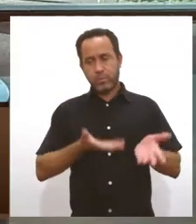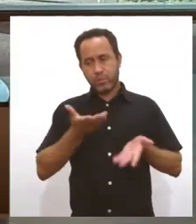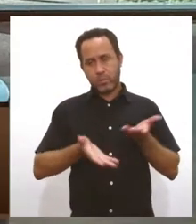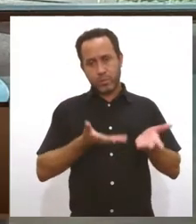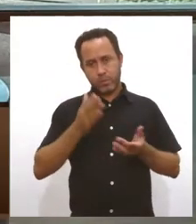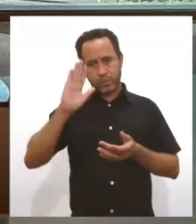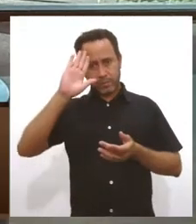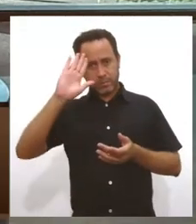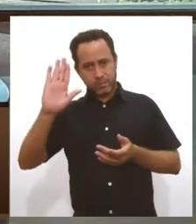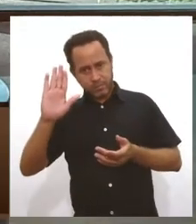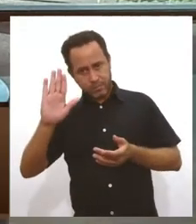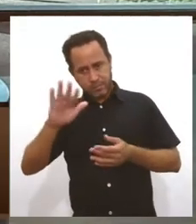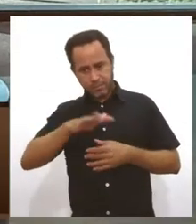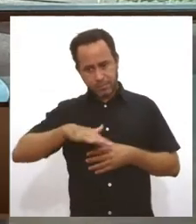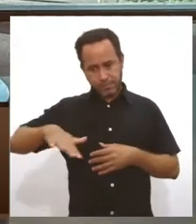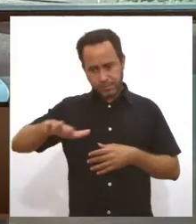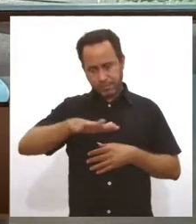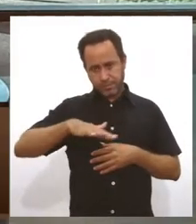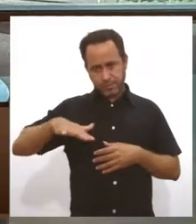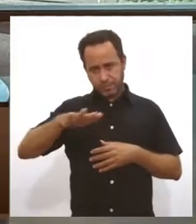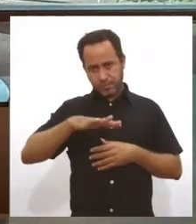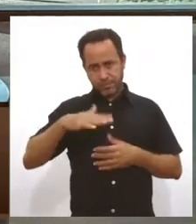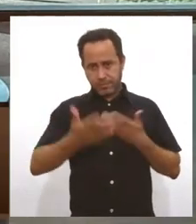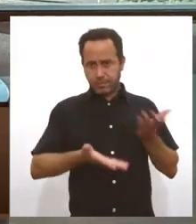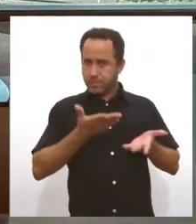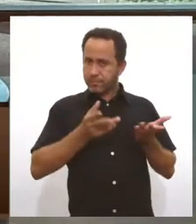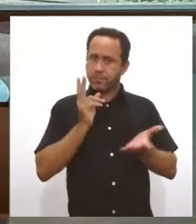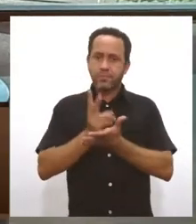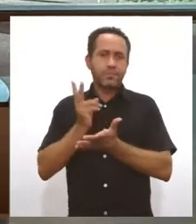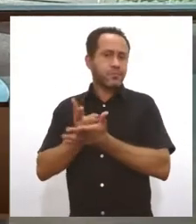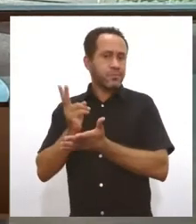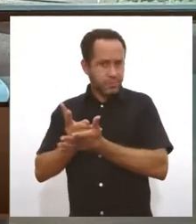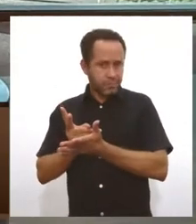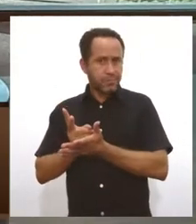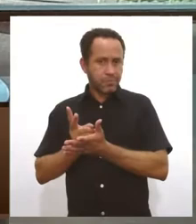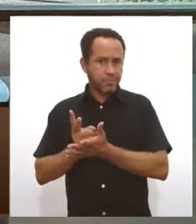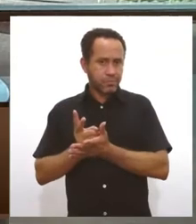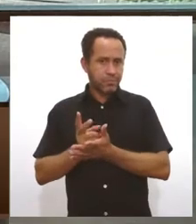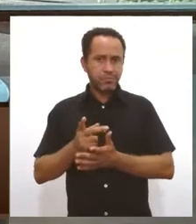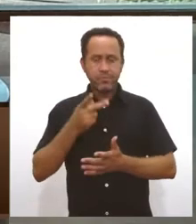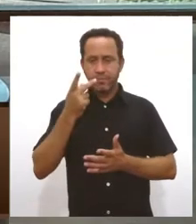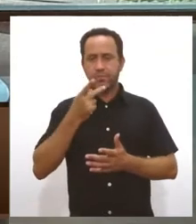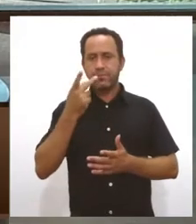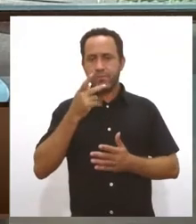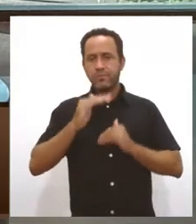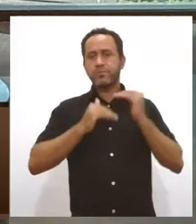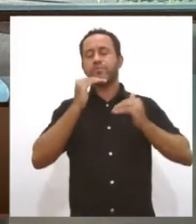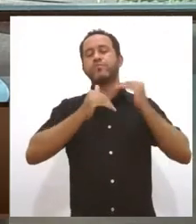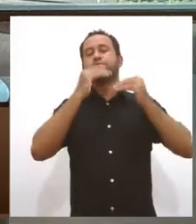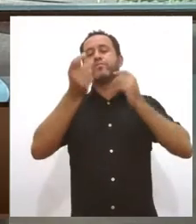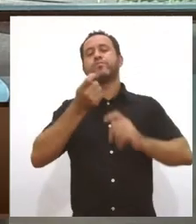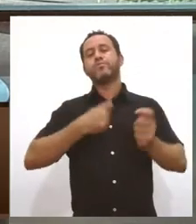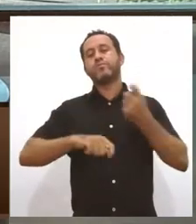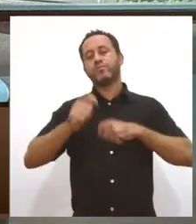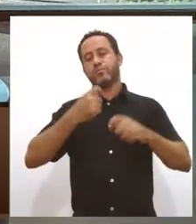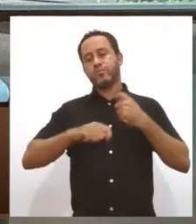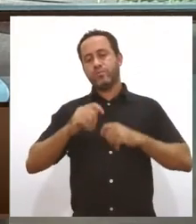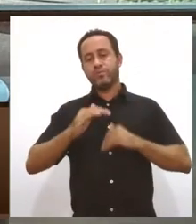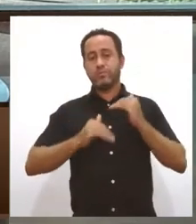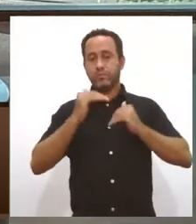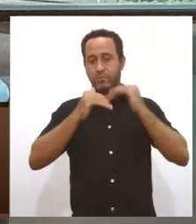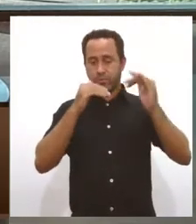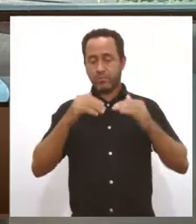principalmente dessas áreas, né? De preservação permanente. Quando se fala em desenvolvimento econômico, em desenvolvimento